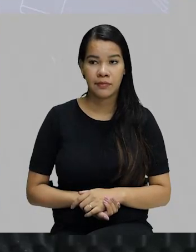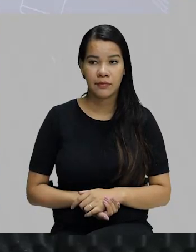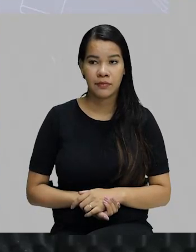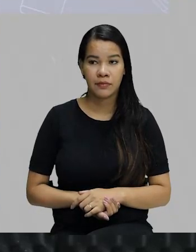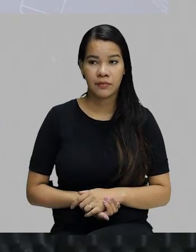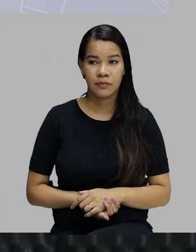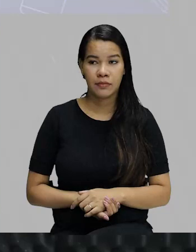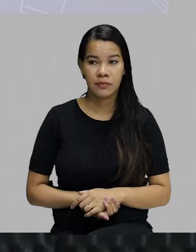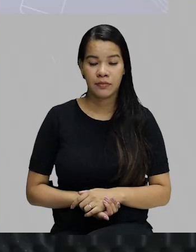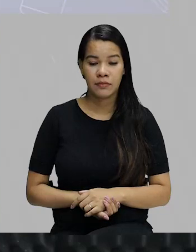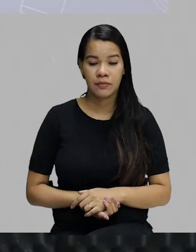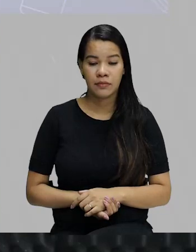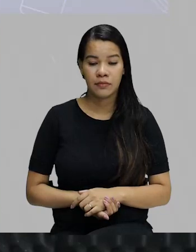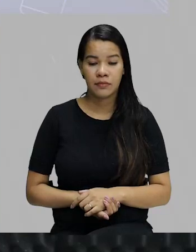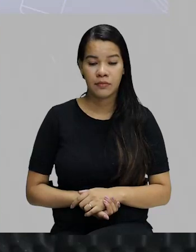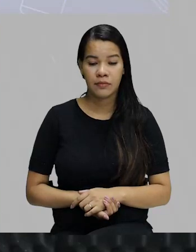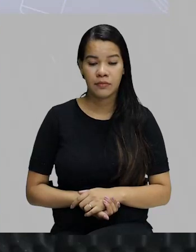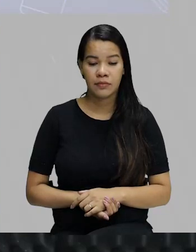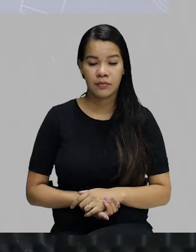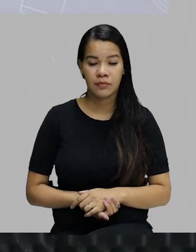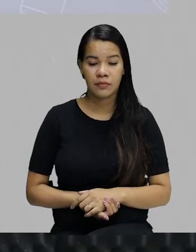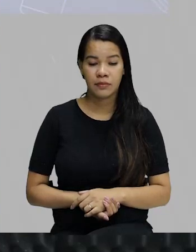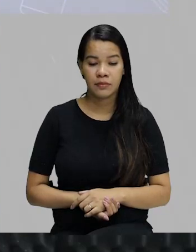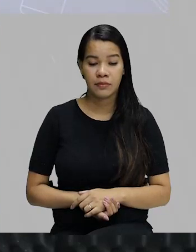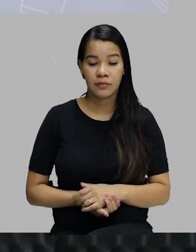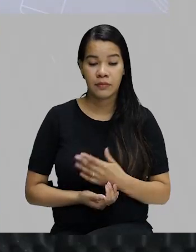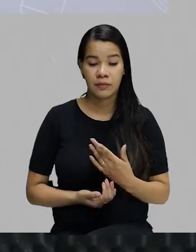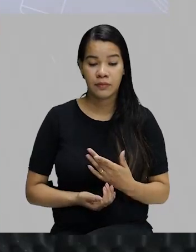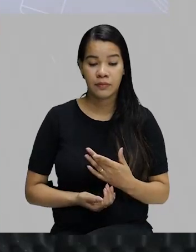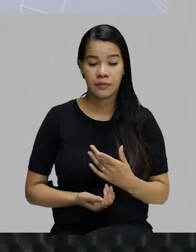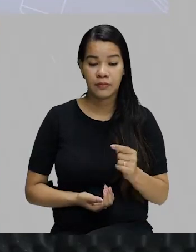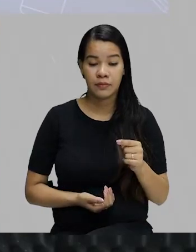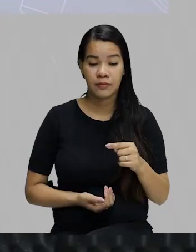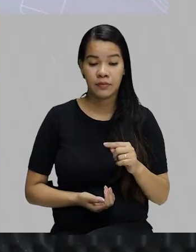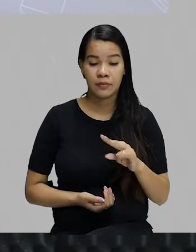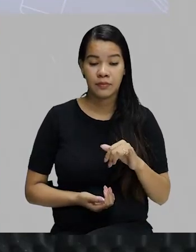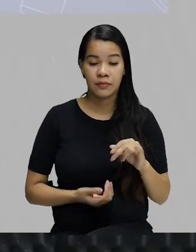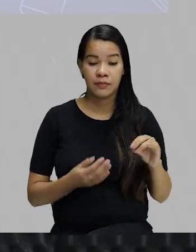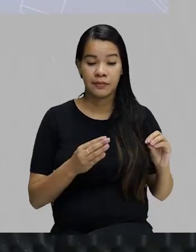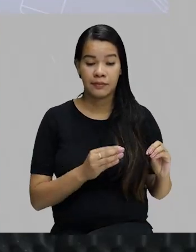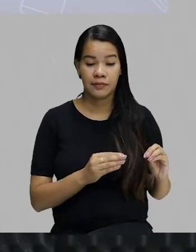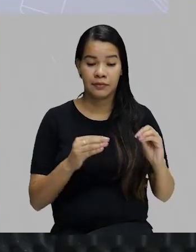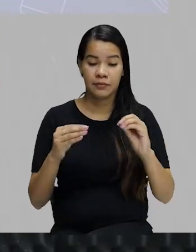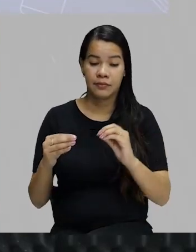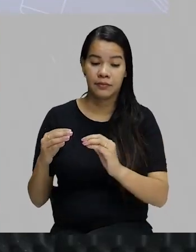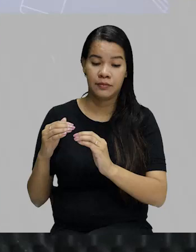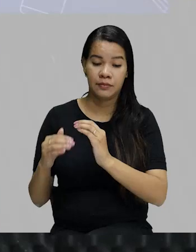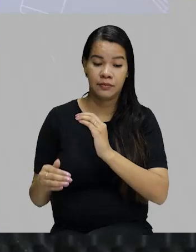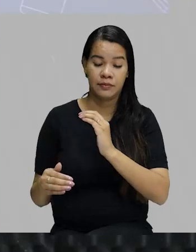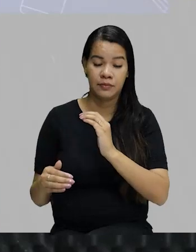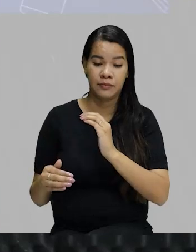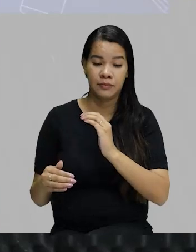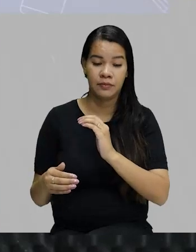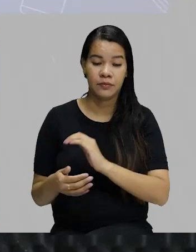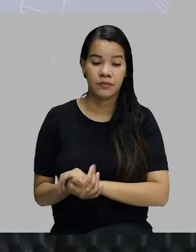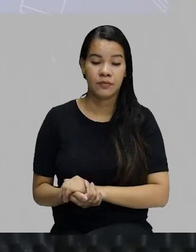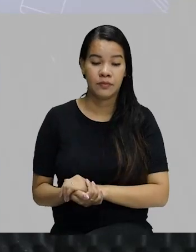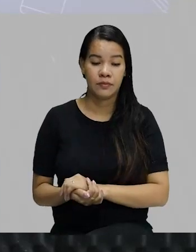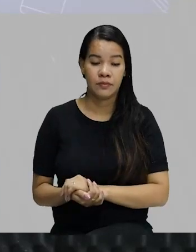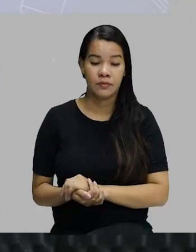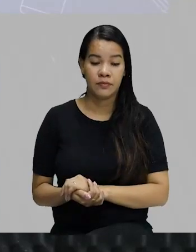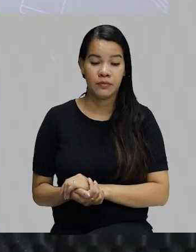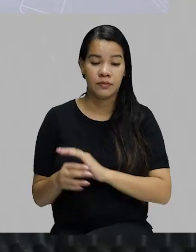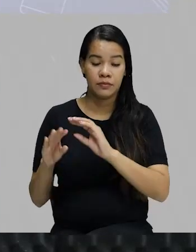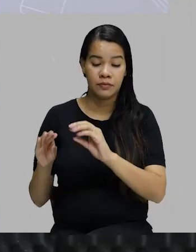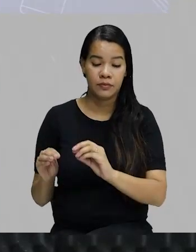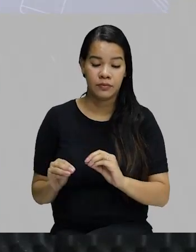-se rápido. Também é uma afirmativa. Então, aqui vocês vão passar para o negativo que está afirmativo e